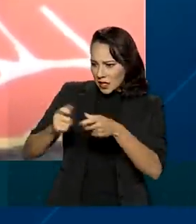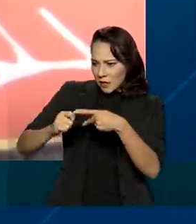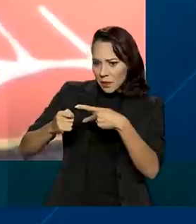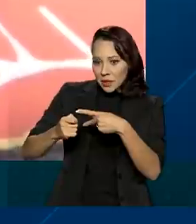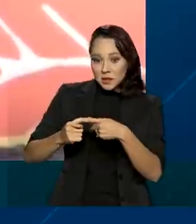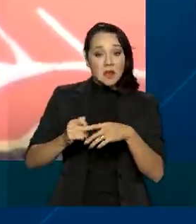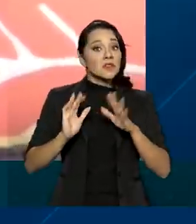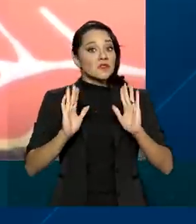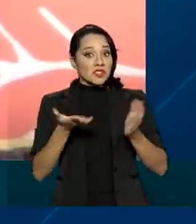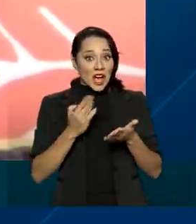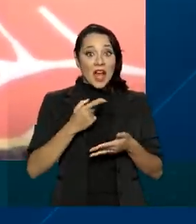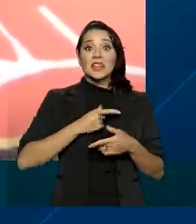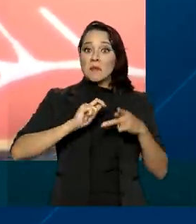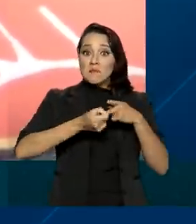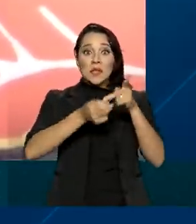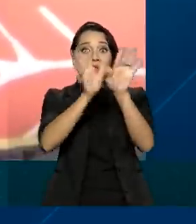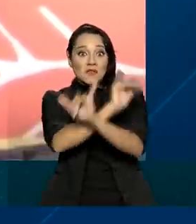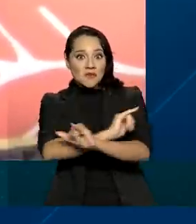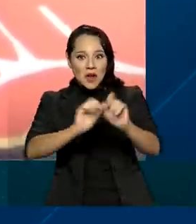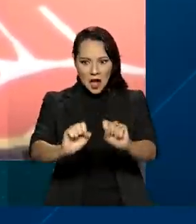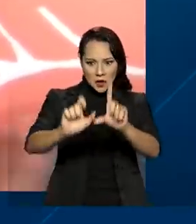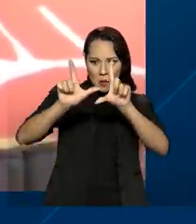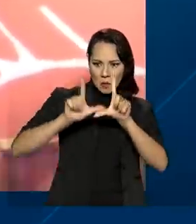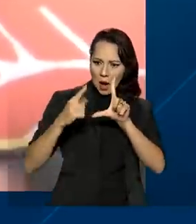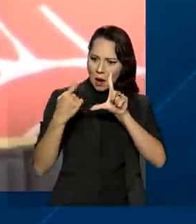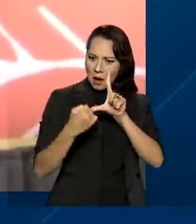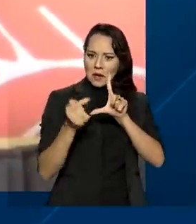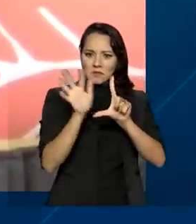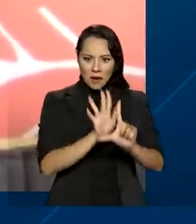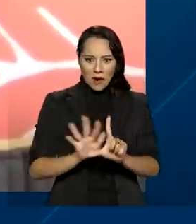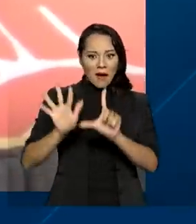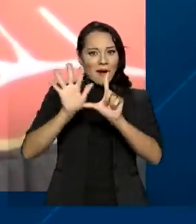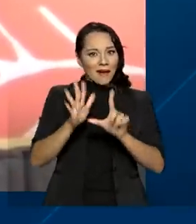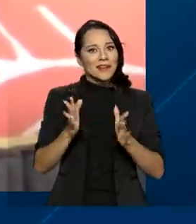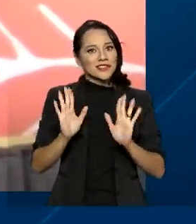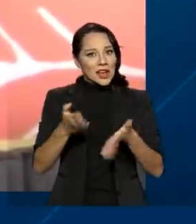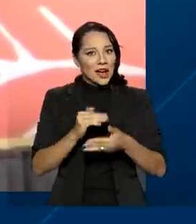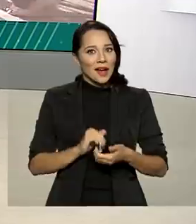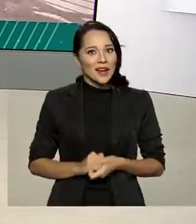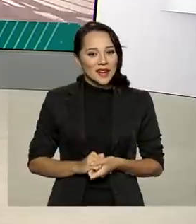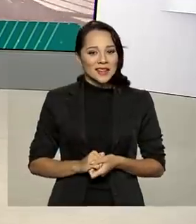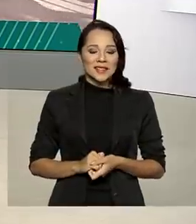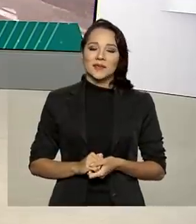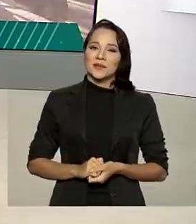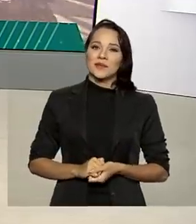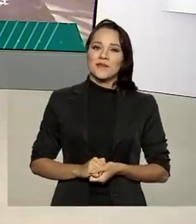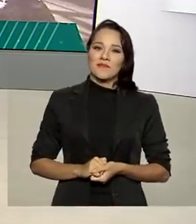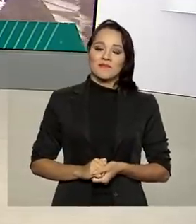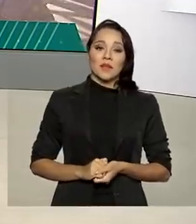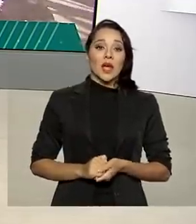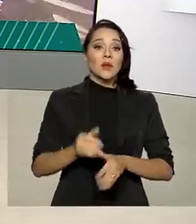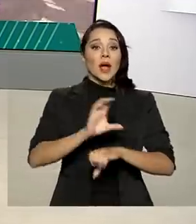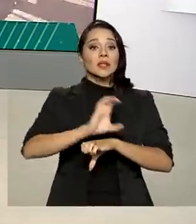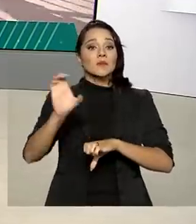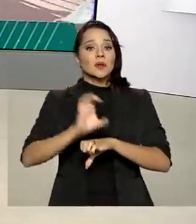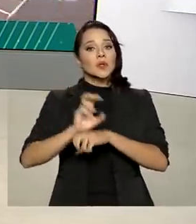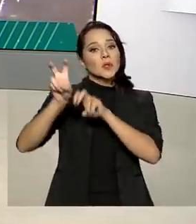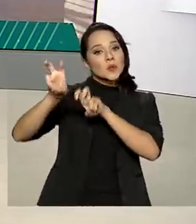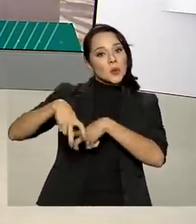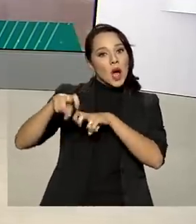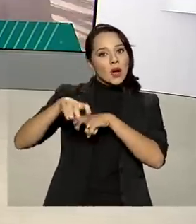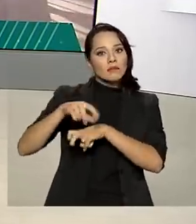PIX? O cara já está em um PIX divulgado dele já, no próprio empreendimento de vender mate, sabe? As exportações do